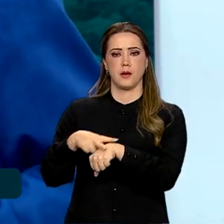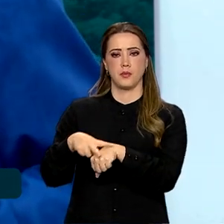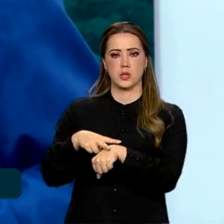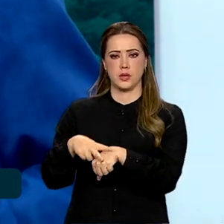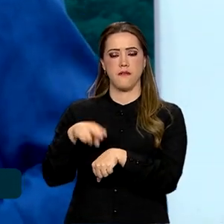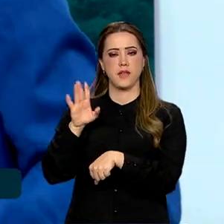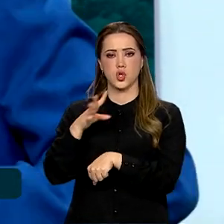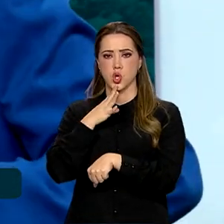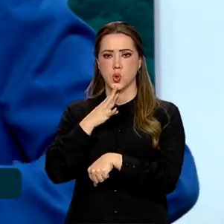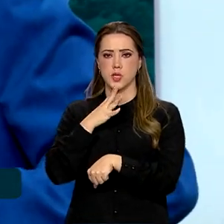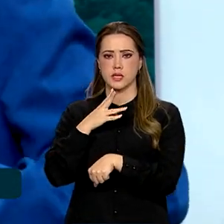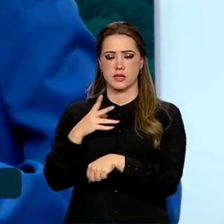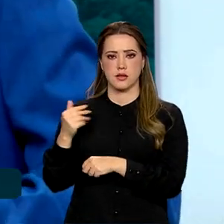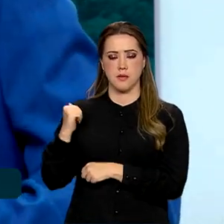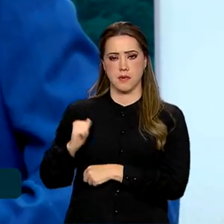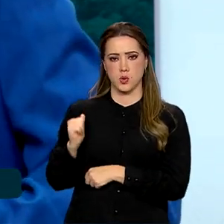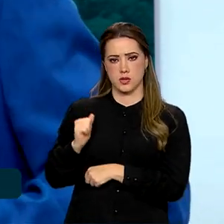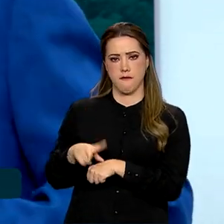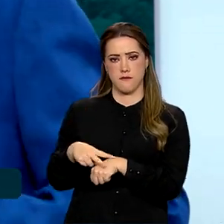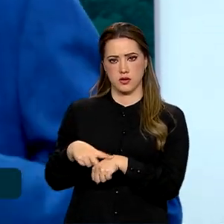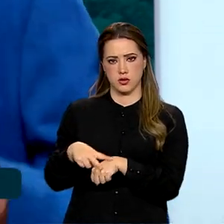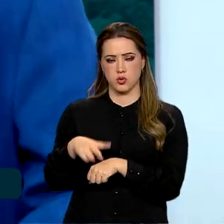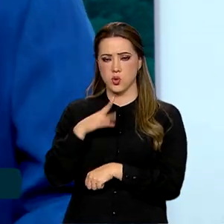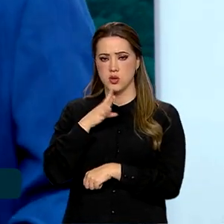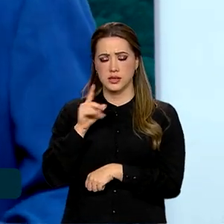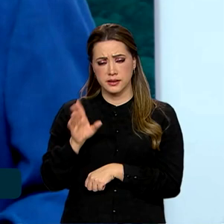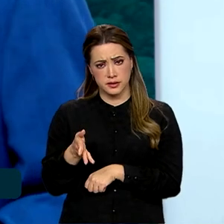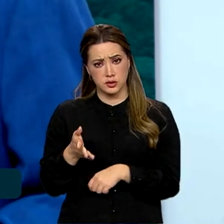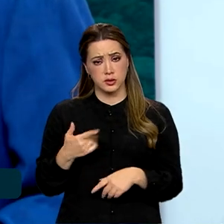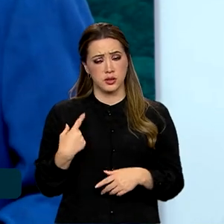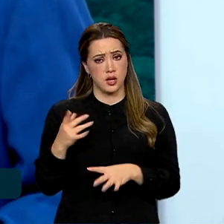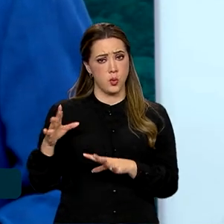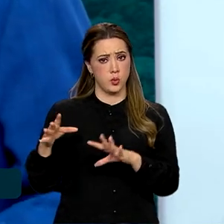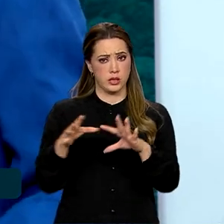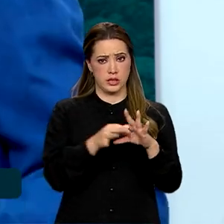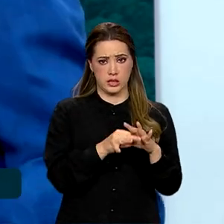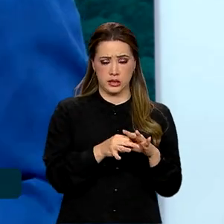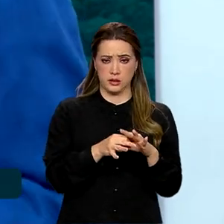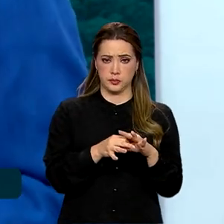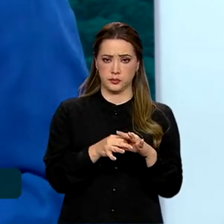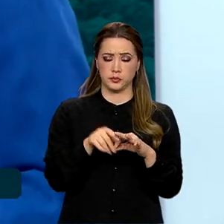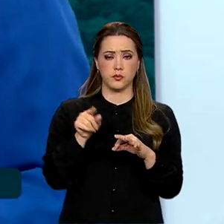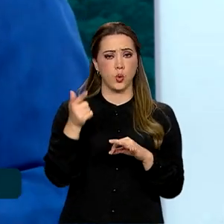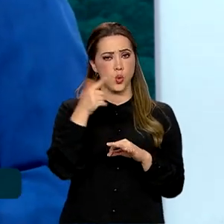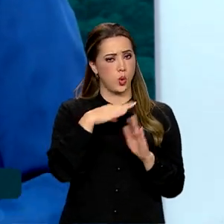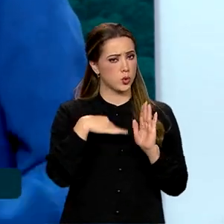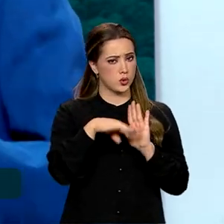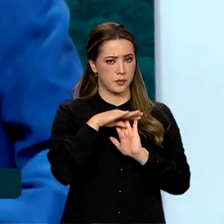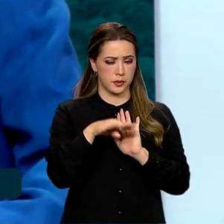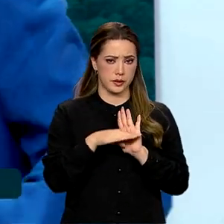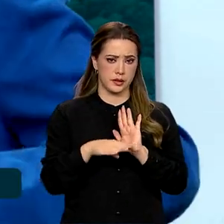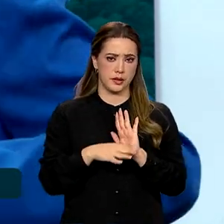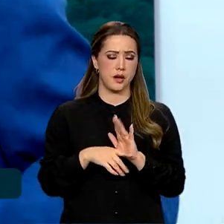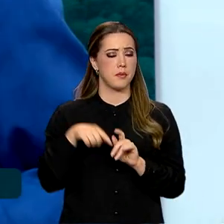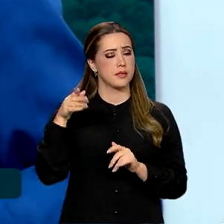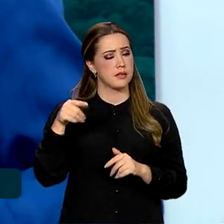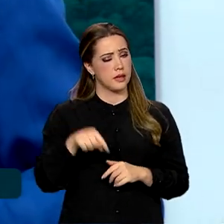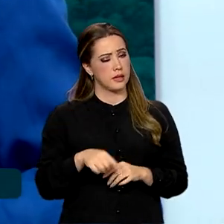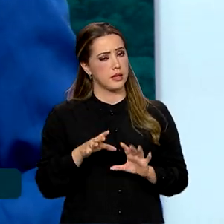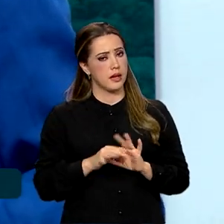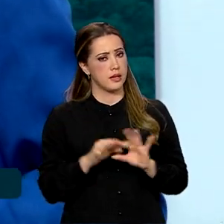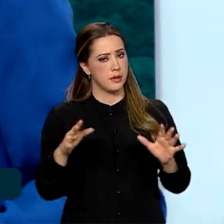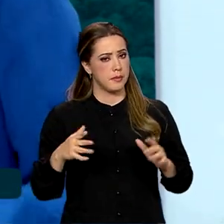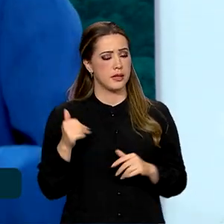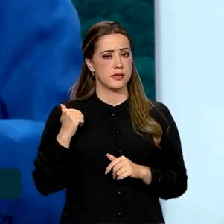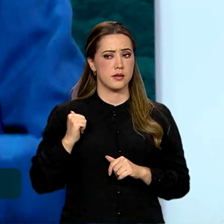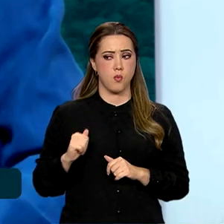é conhecida. Garantir que ela seja integrada com outros programas. Aqui a liberação para a